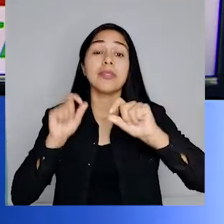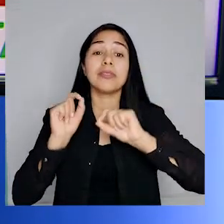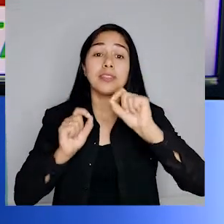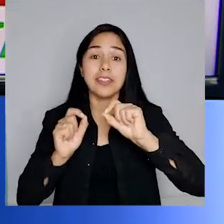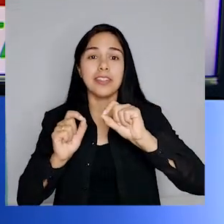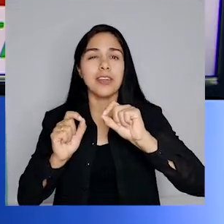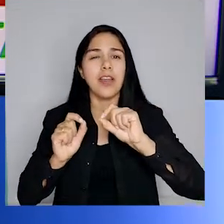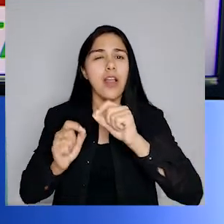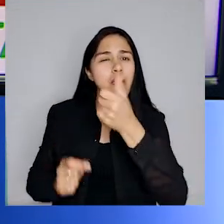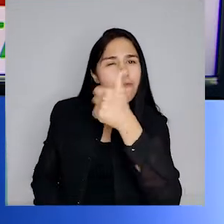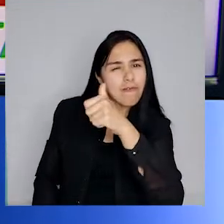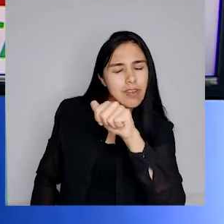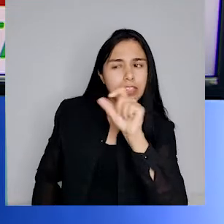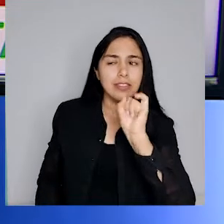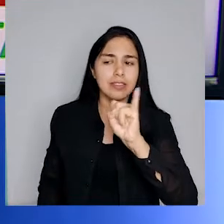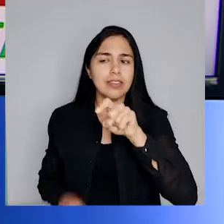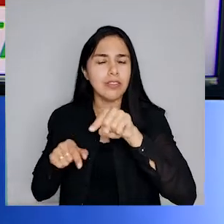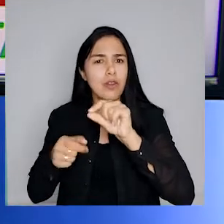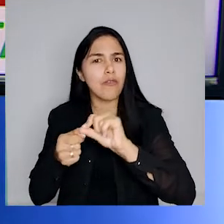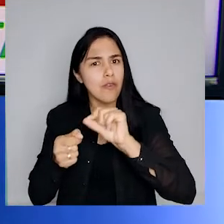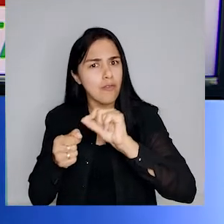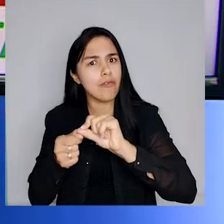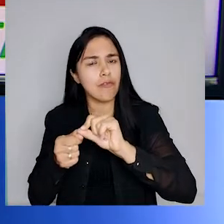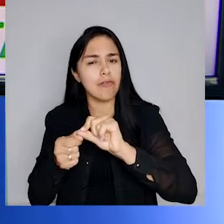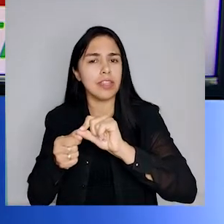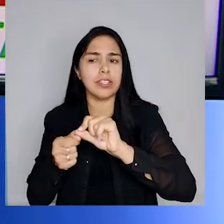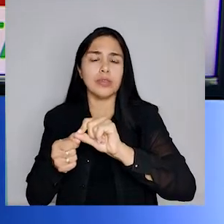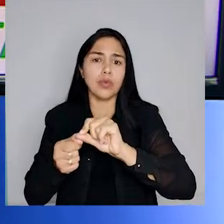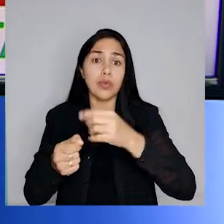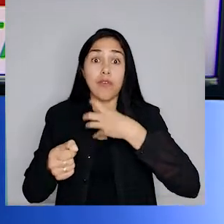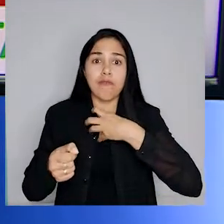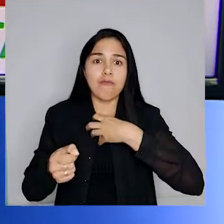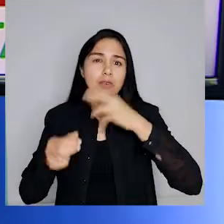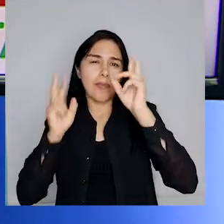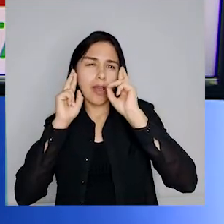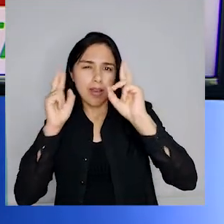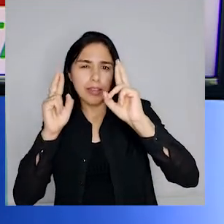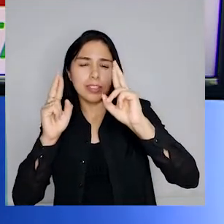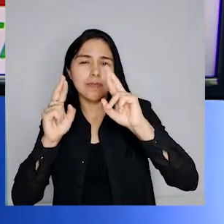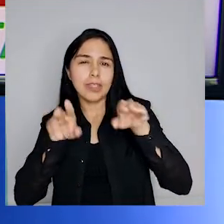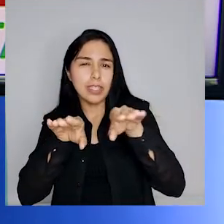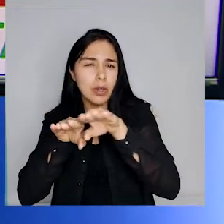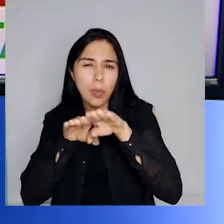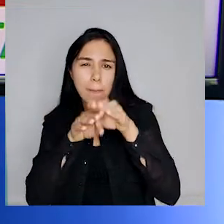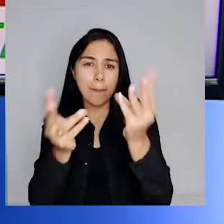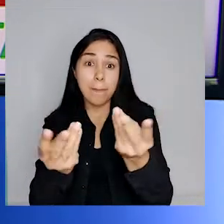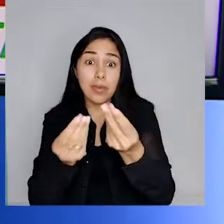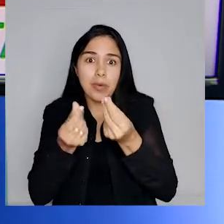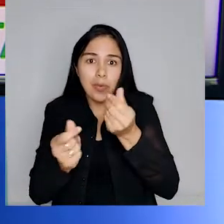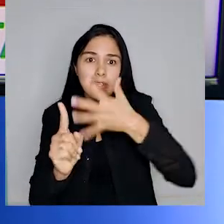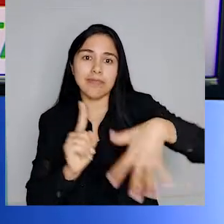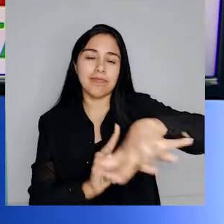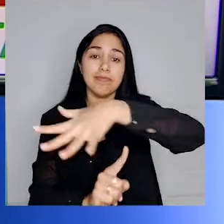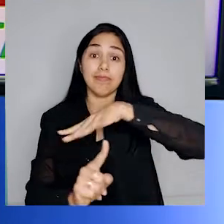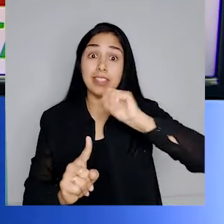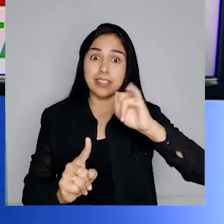precisamos verificar se ele foi produzido dentro de padrões de qualidade ambiental. Ou seja, se apresenta